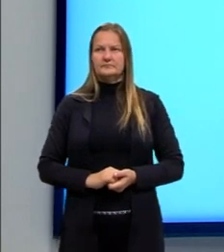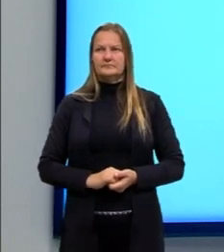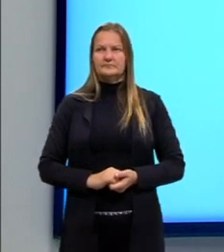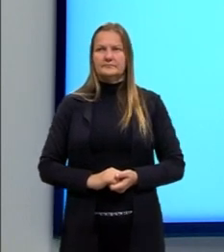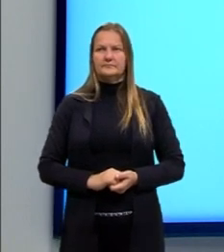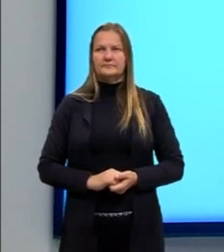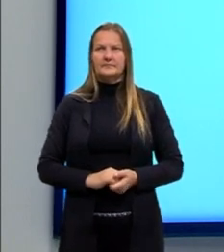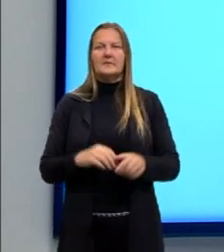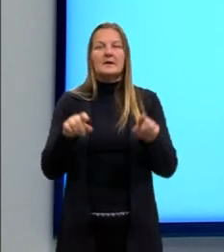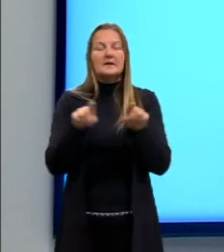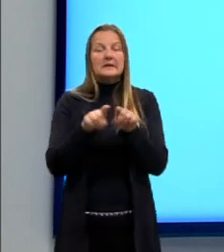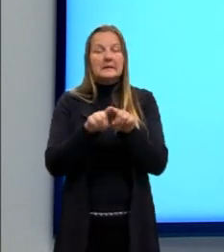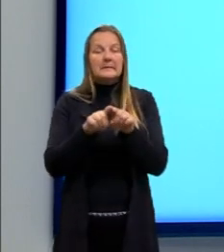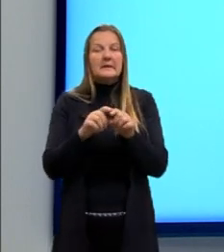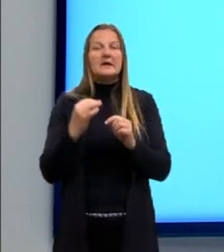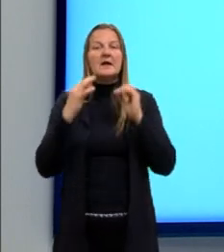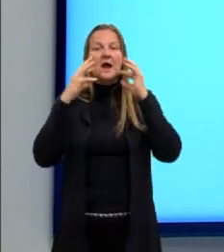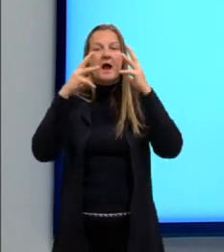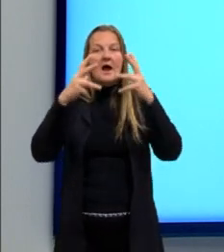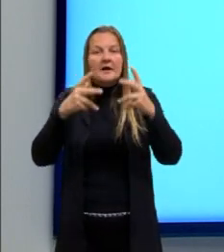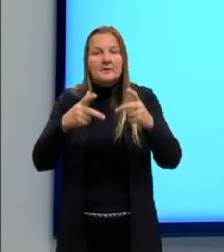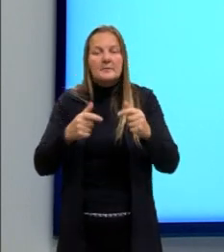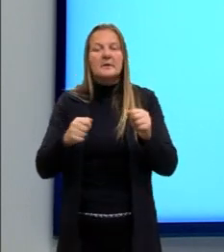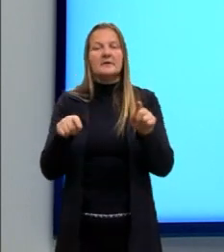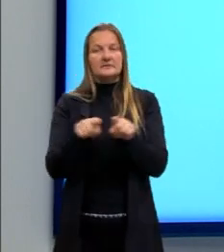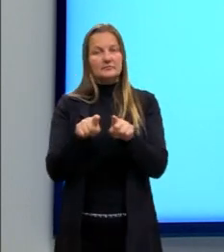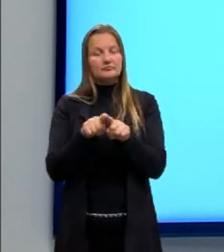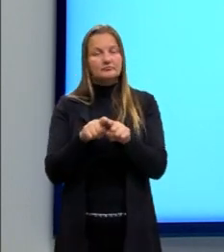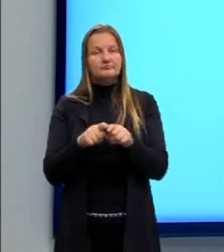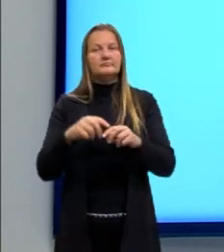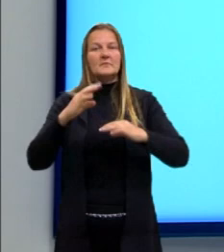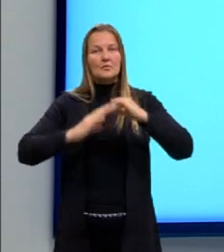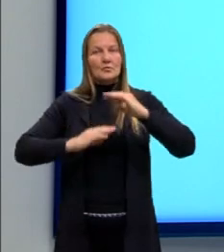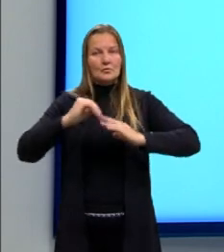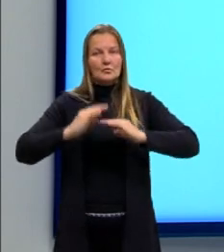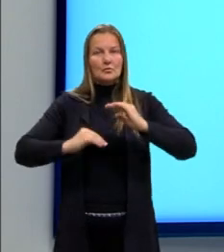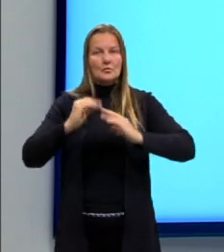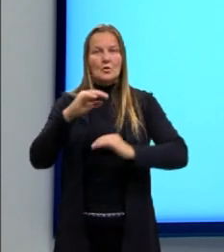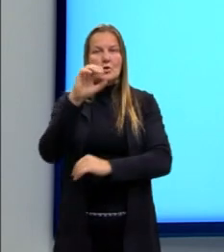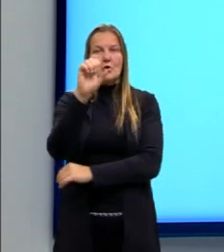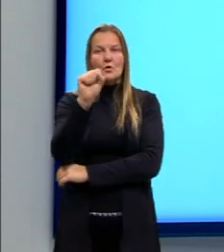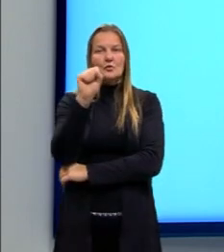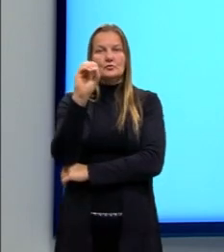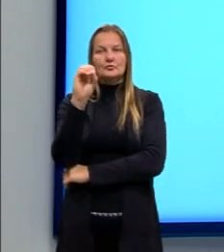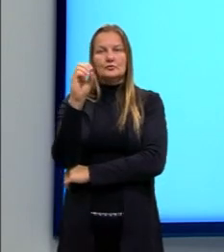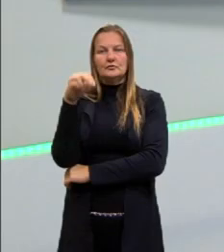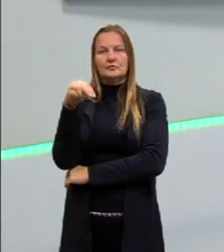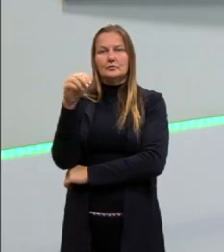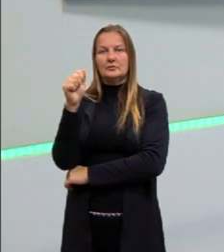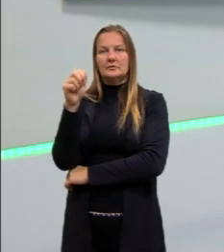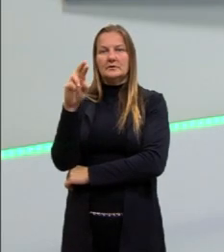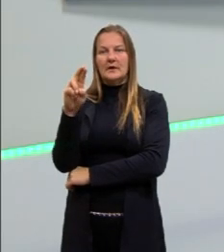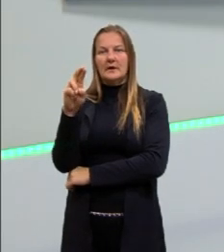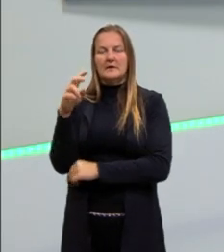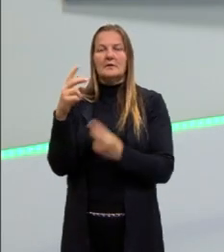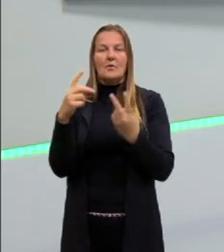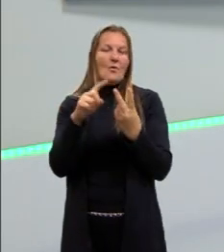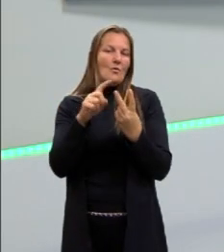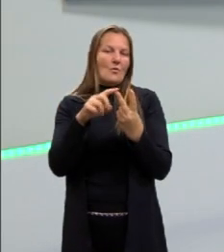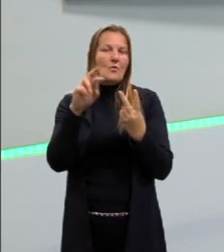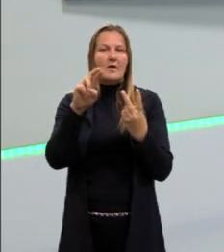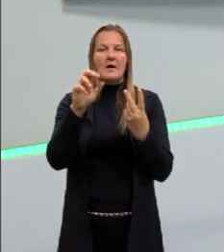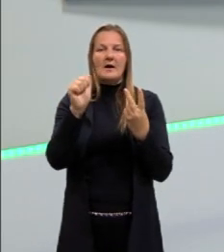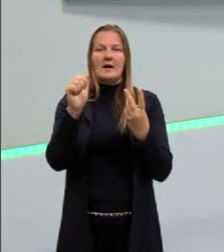Além dos animais, a gente tem a aplicação ainda do sonar e do radar. É como se fosse um uso para